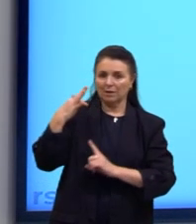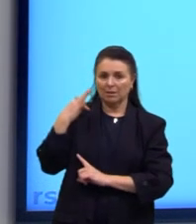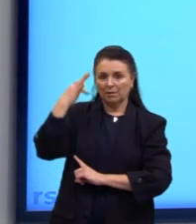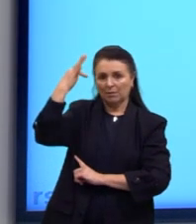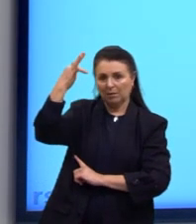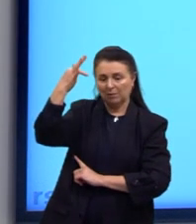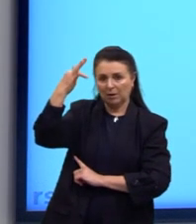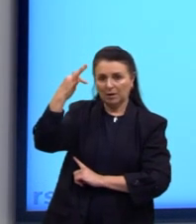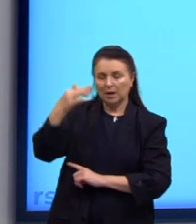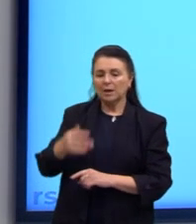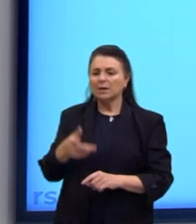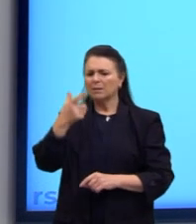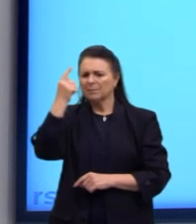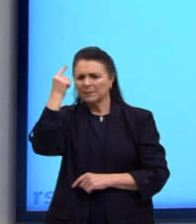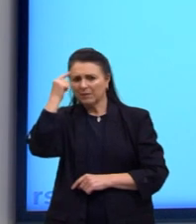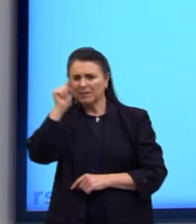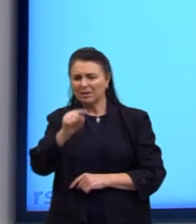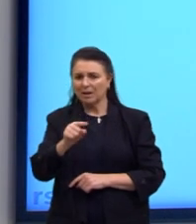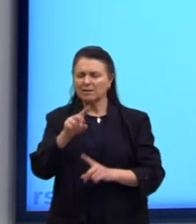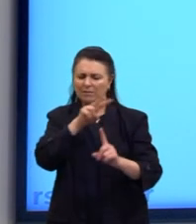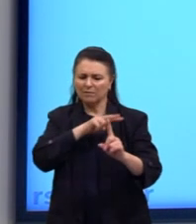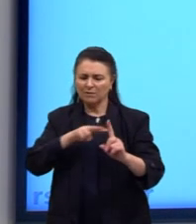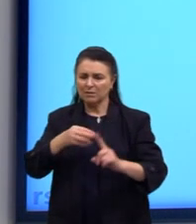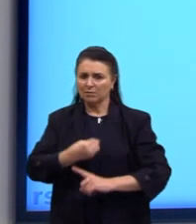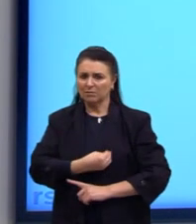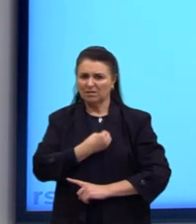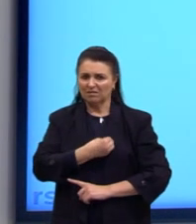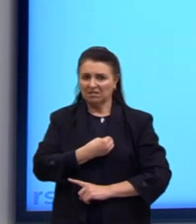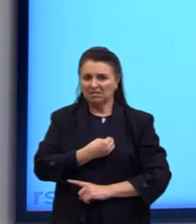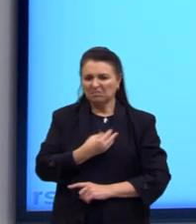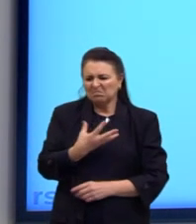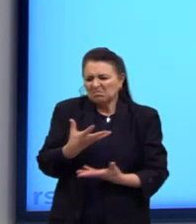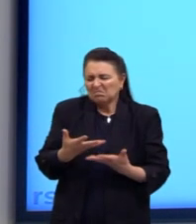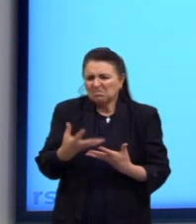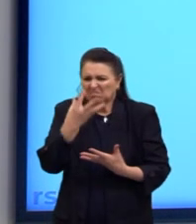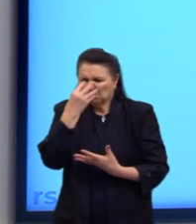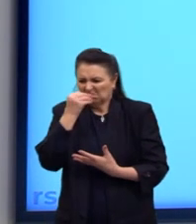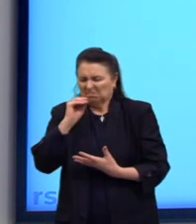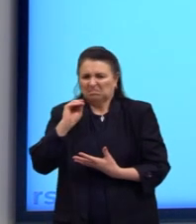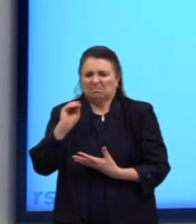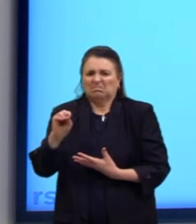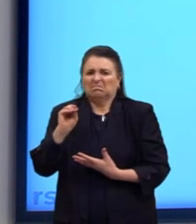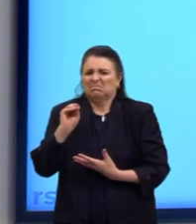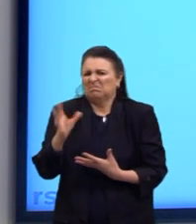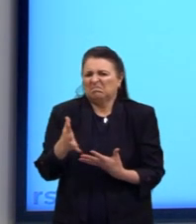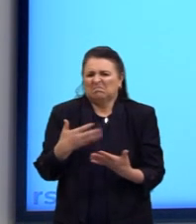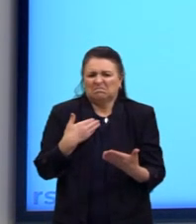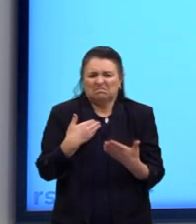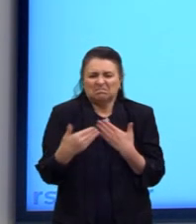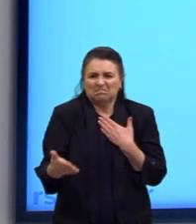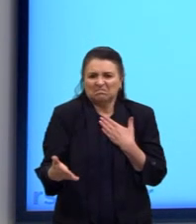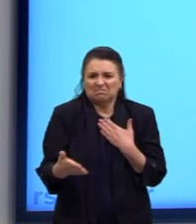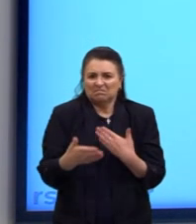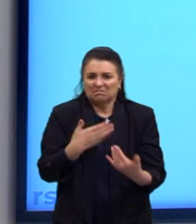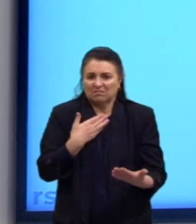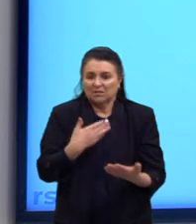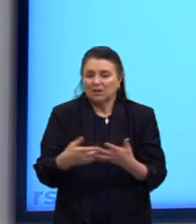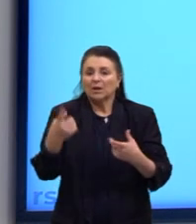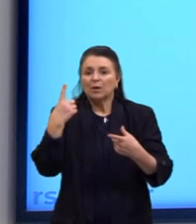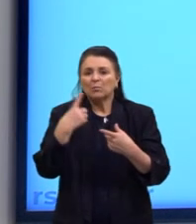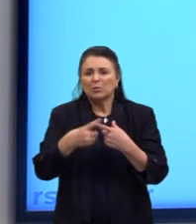considerou essa concepção da vida e do homem insonsa, ou seja, sensal, por ser excessivamente